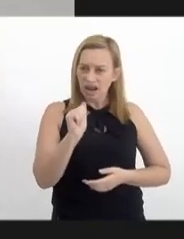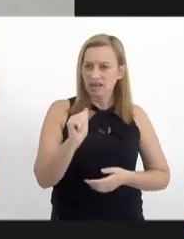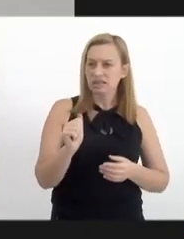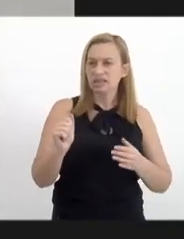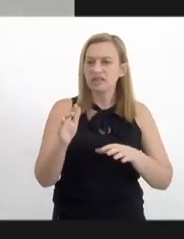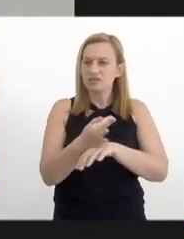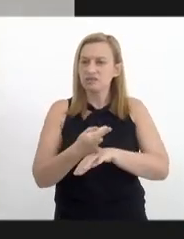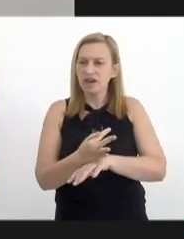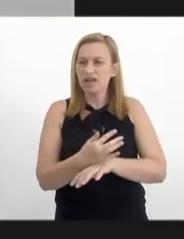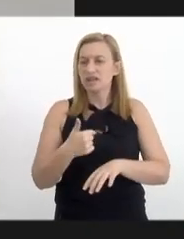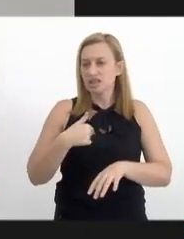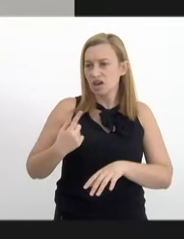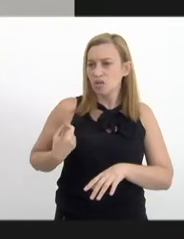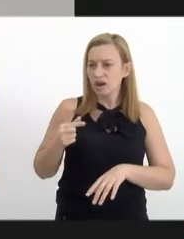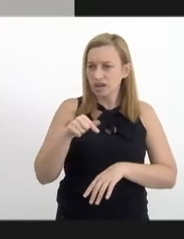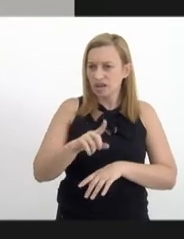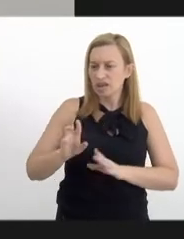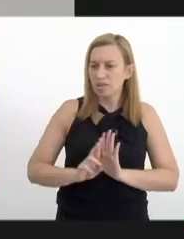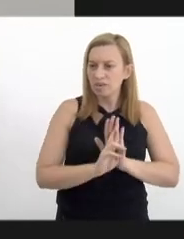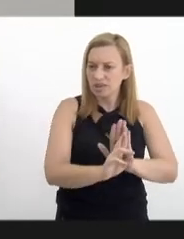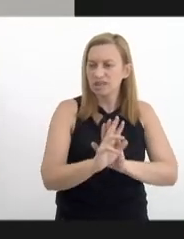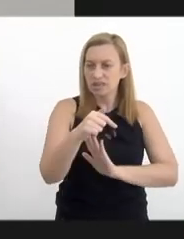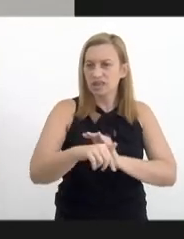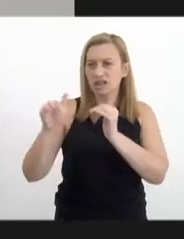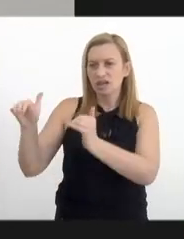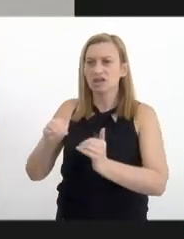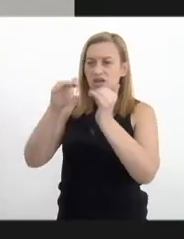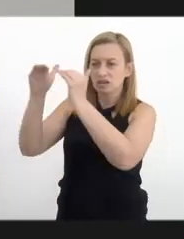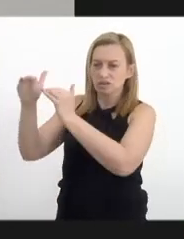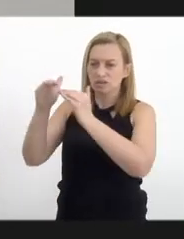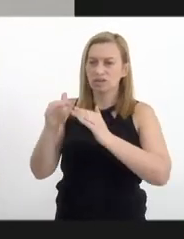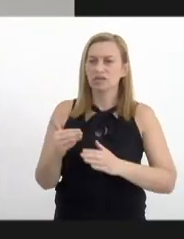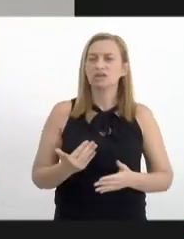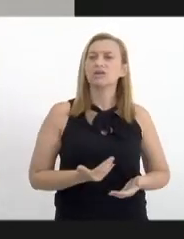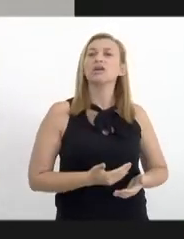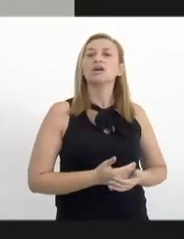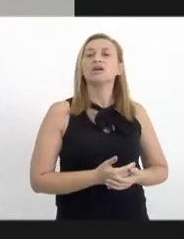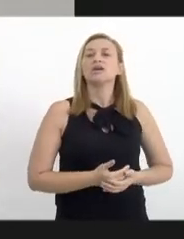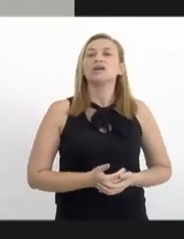sou eu representando essa superintendência. A gente tem um papel